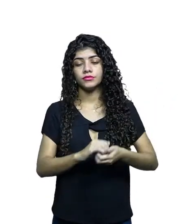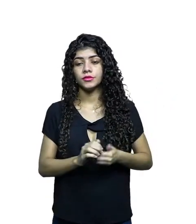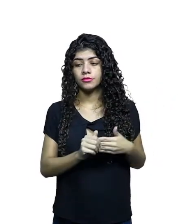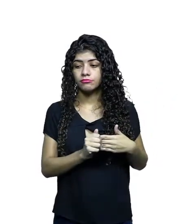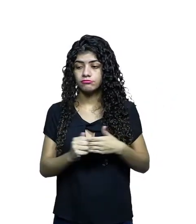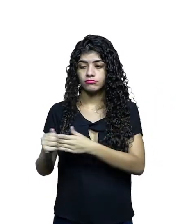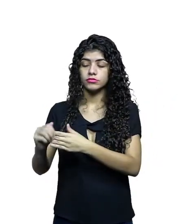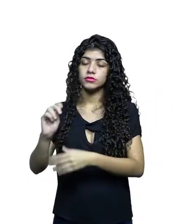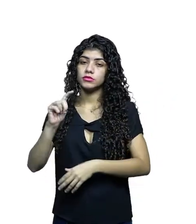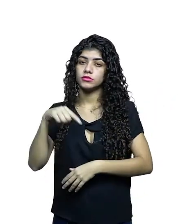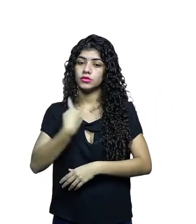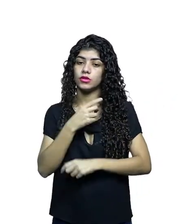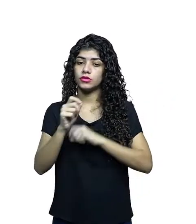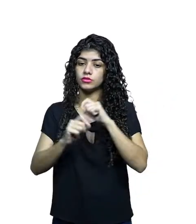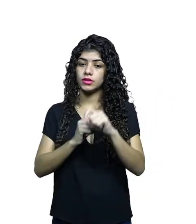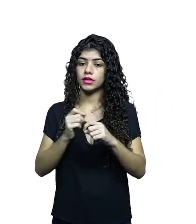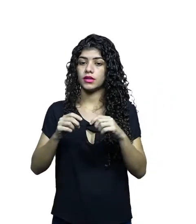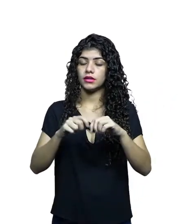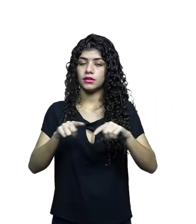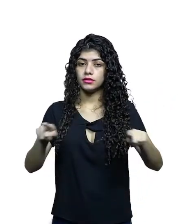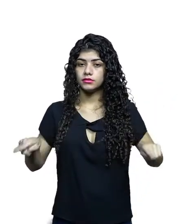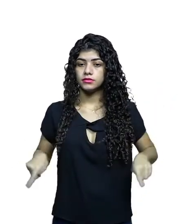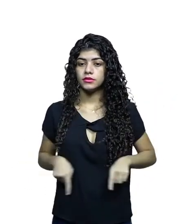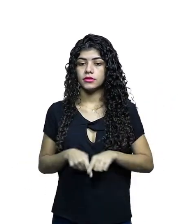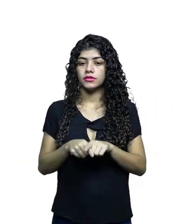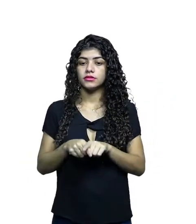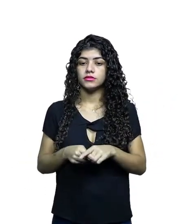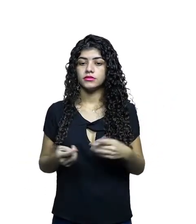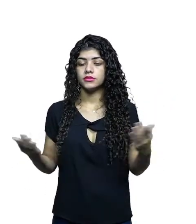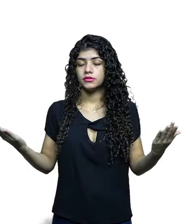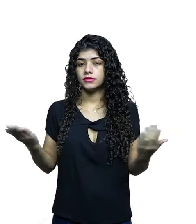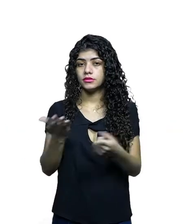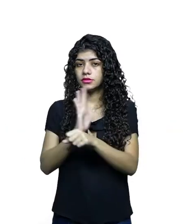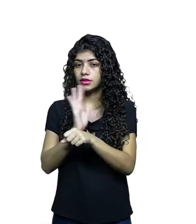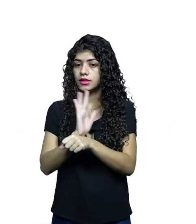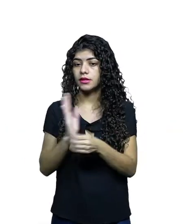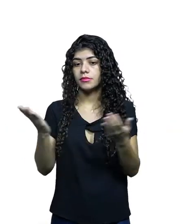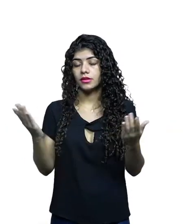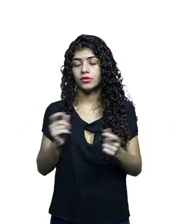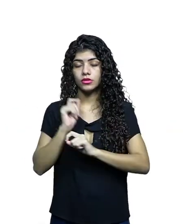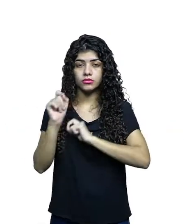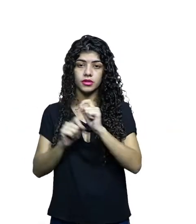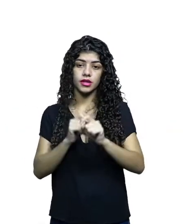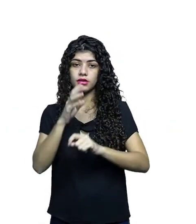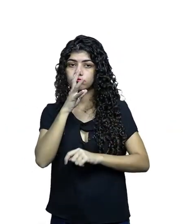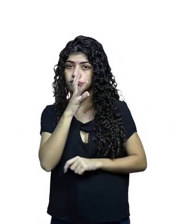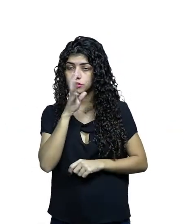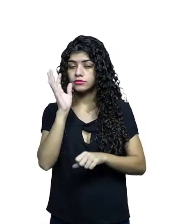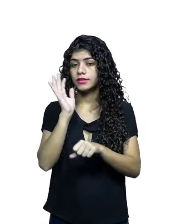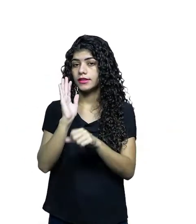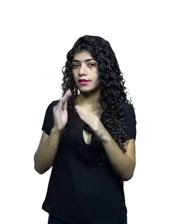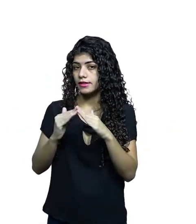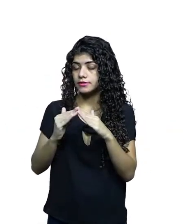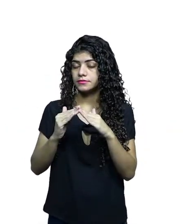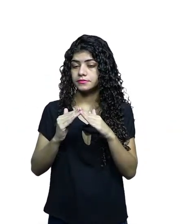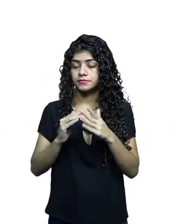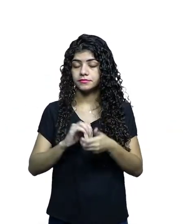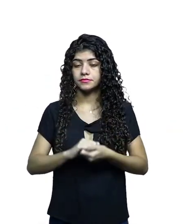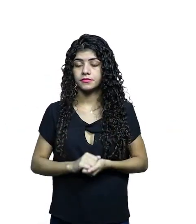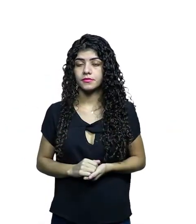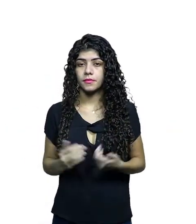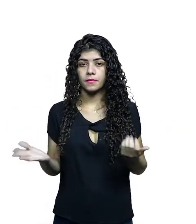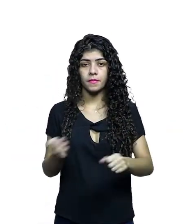exibição. Nós saímos das salas de cinema e fomos para os video on demand, os VODs.